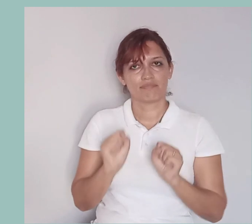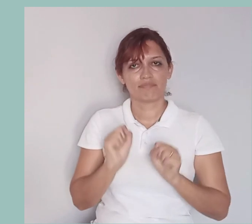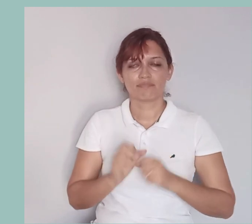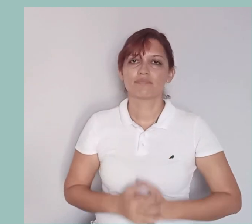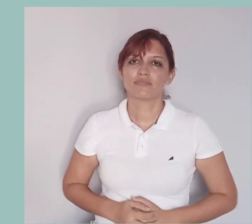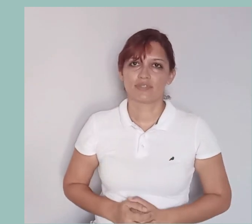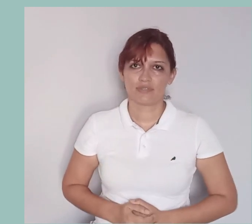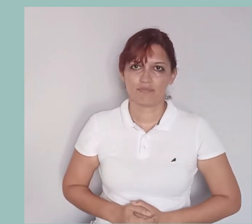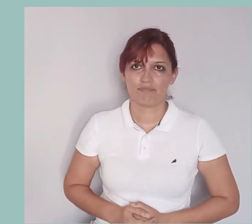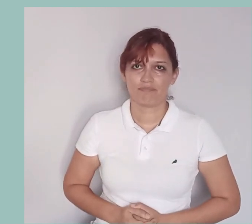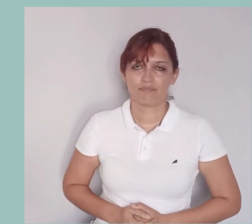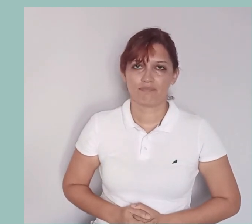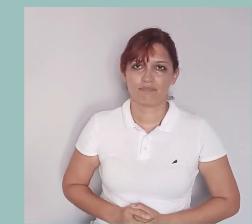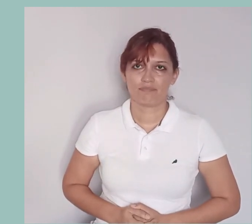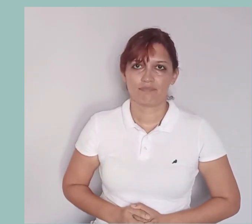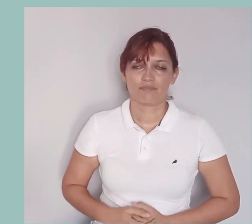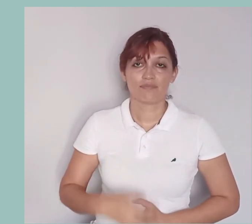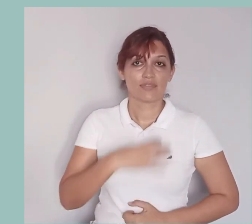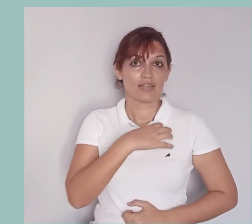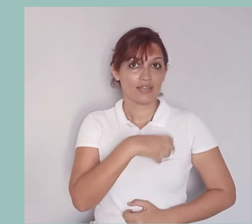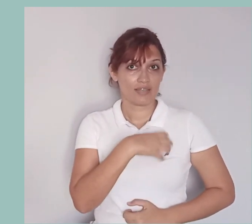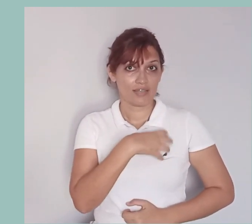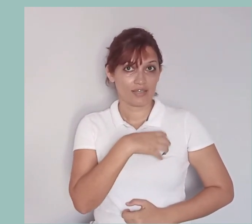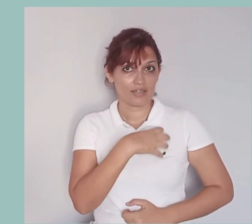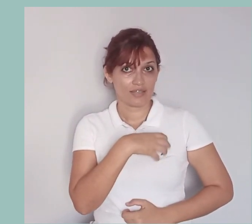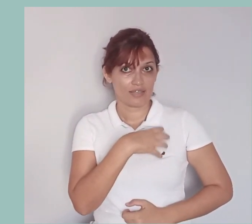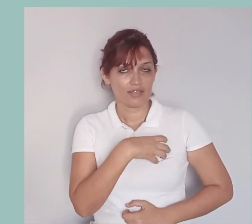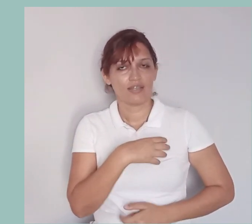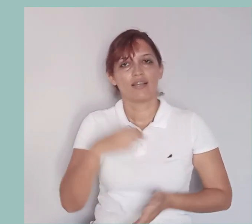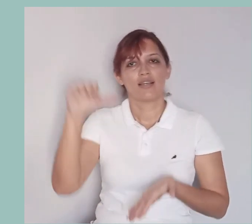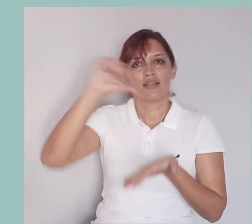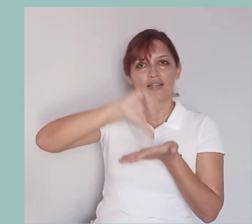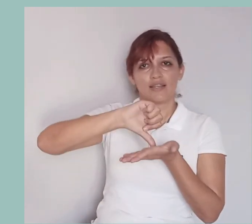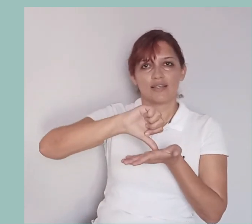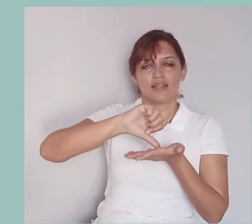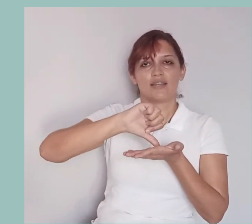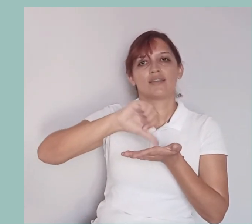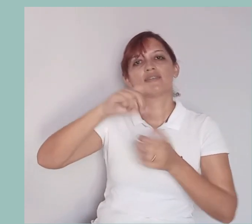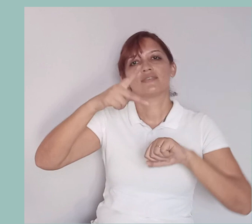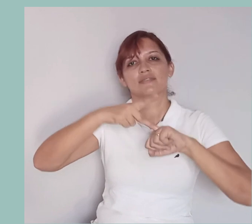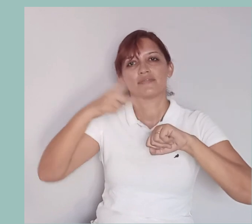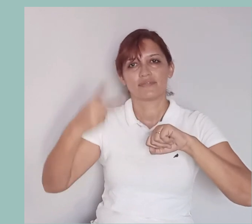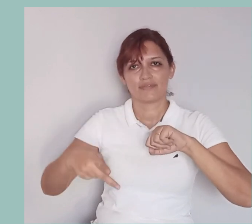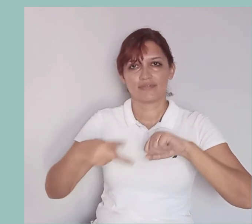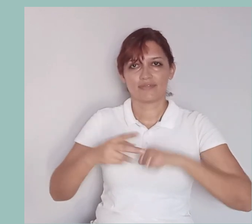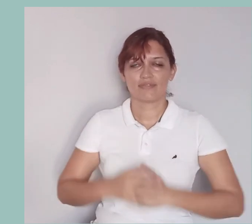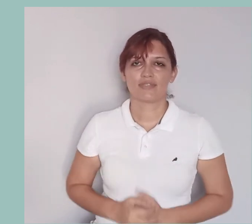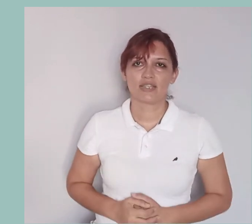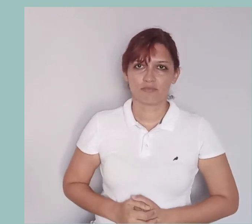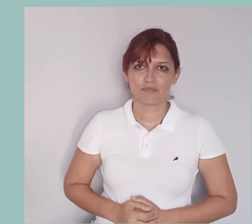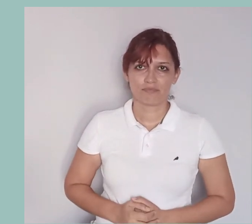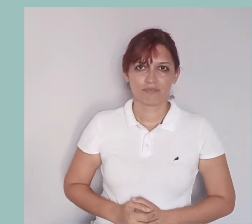Instituto Federal do Sertão Pernambucano, Campus Petrolina para a educação acessando o link abaixo.